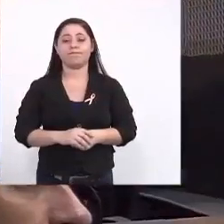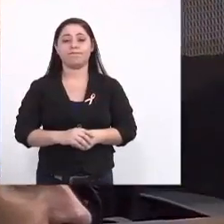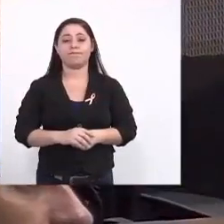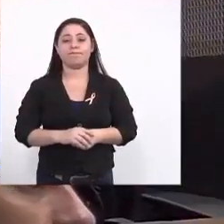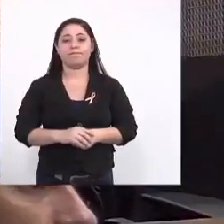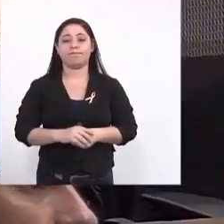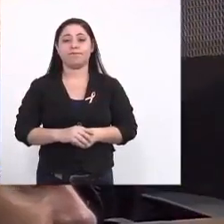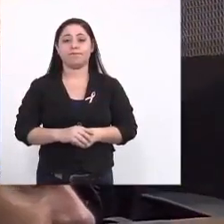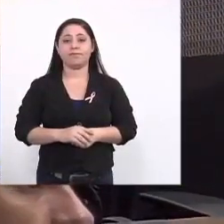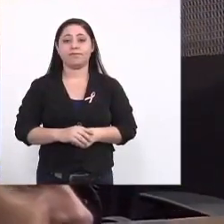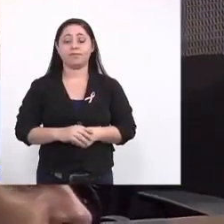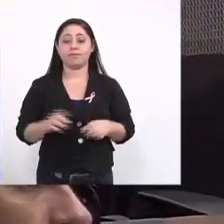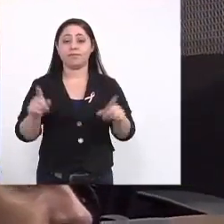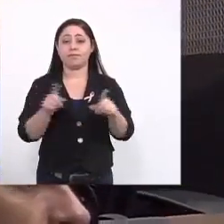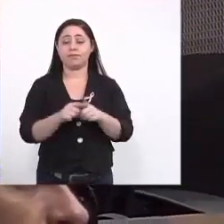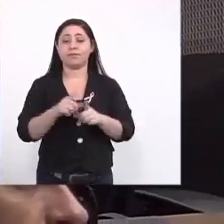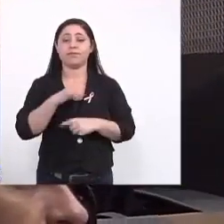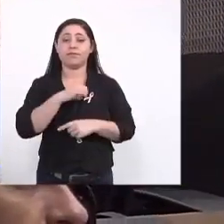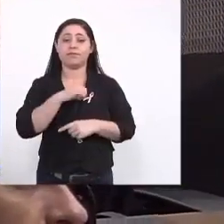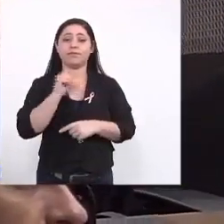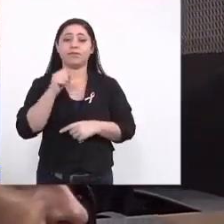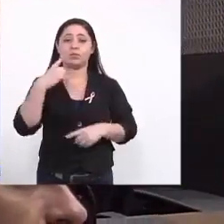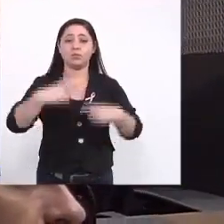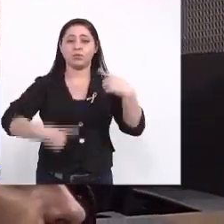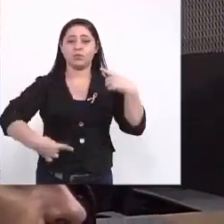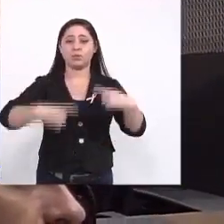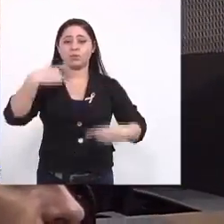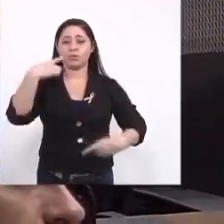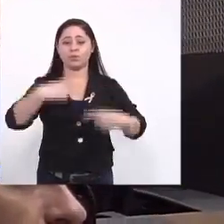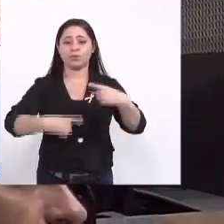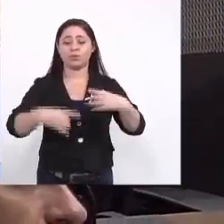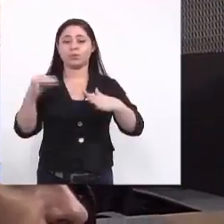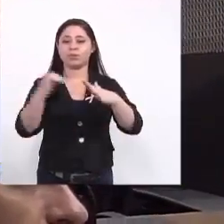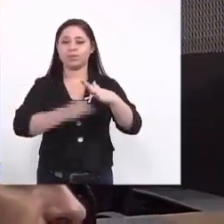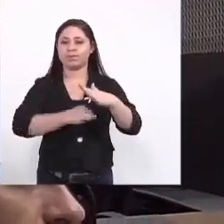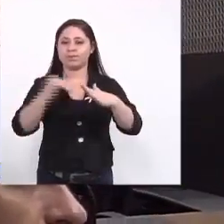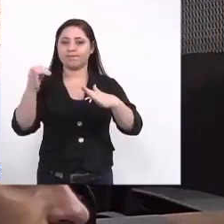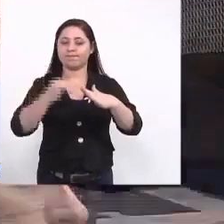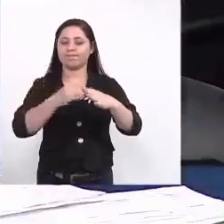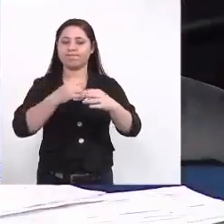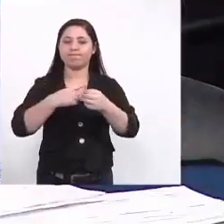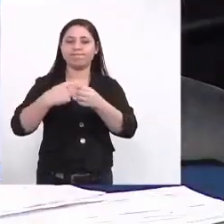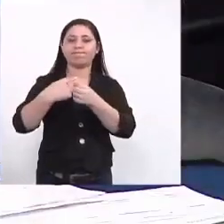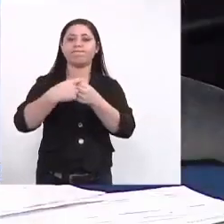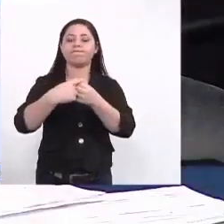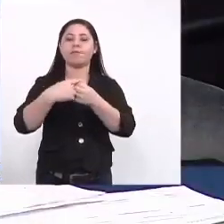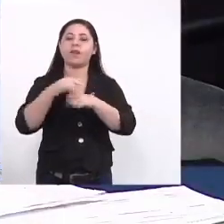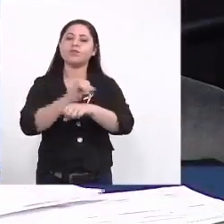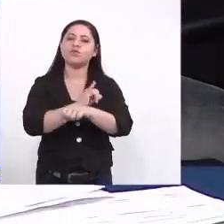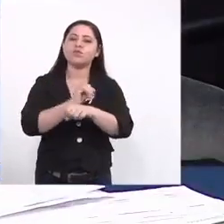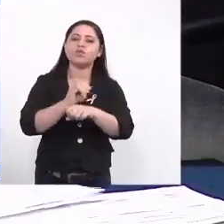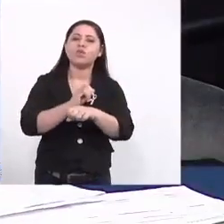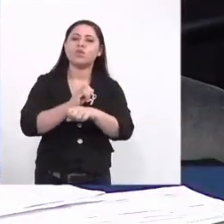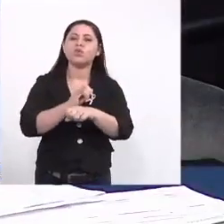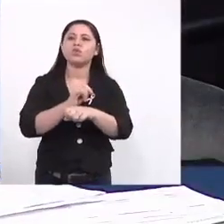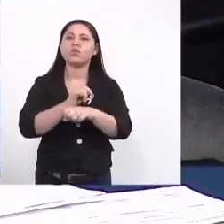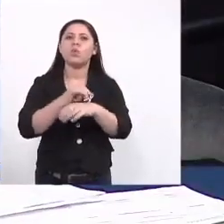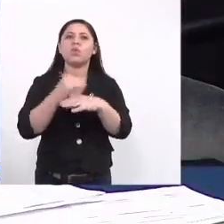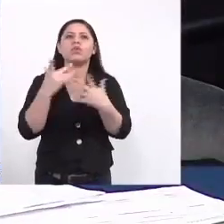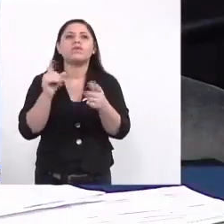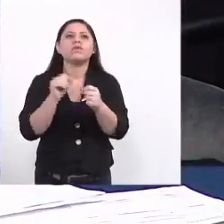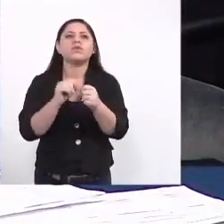nós estamos discutindo com entidades com município ações quais ações